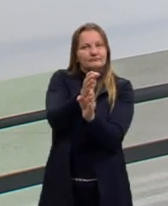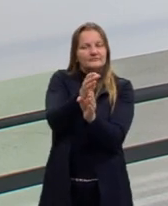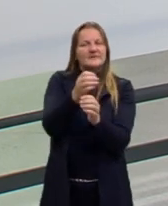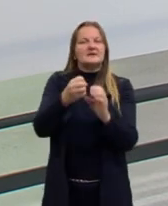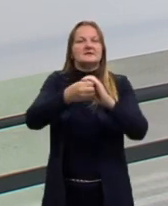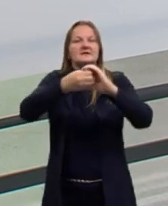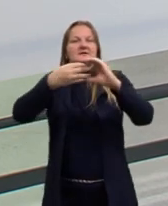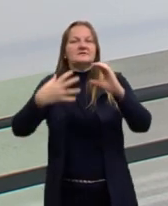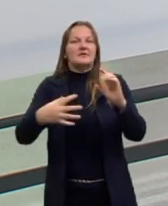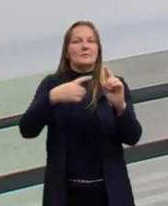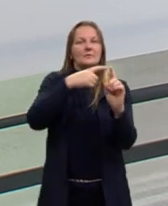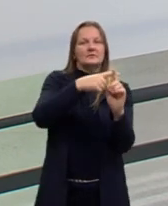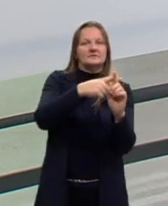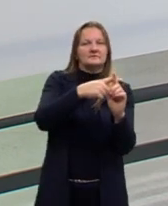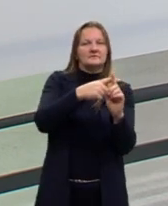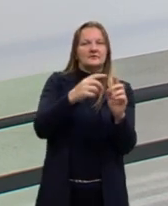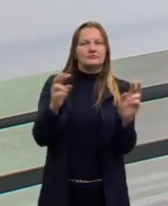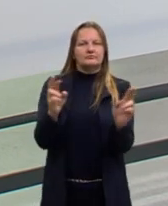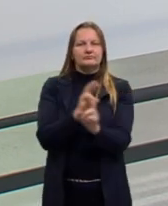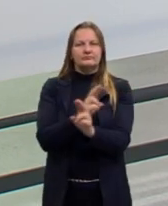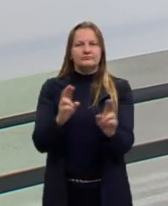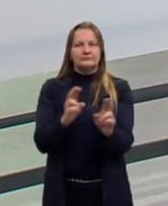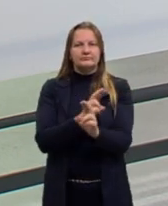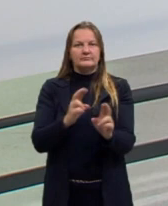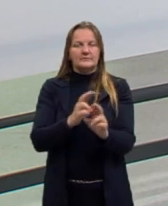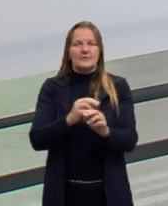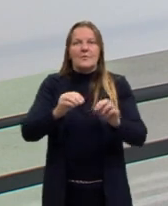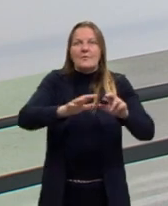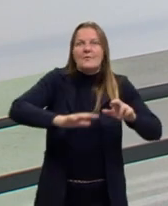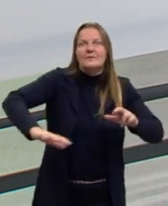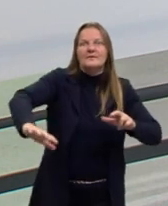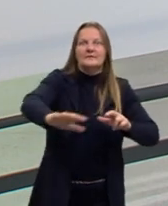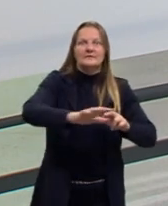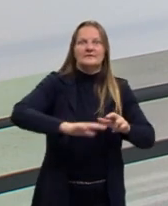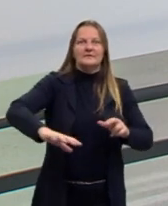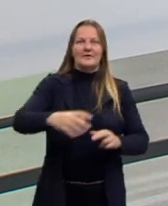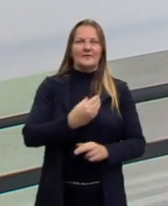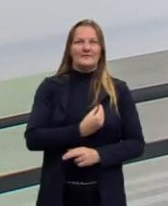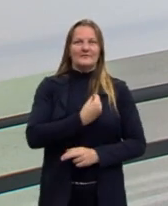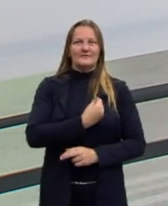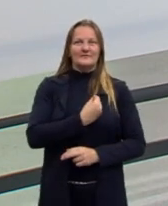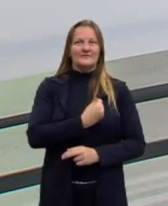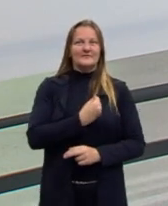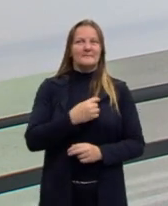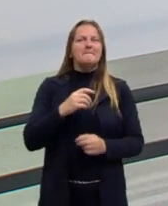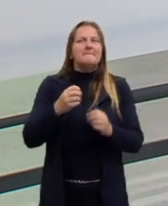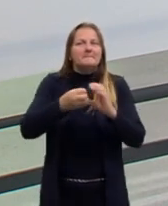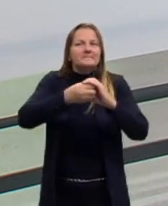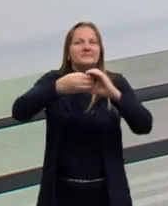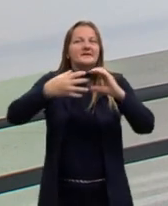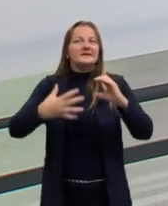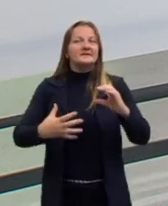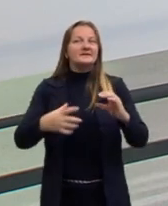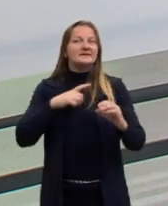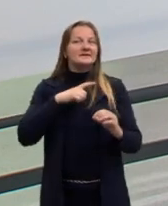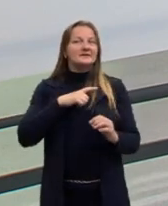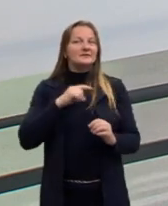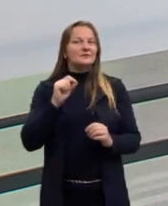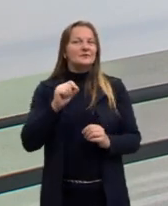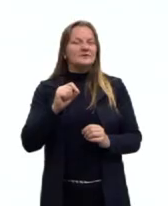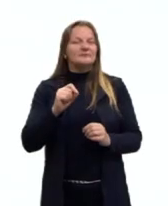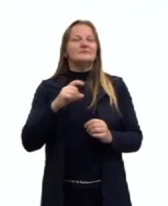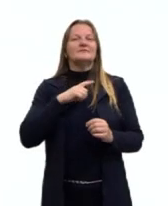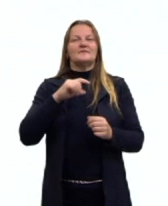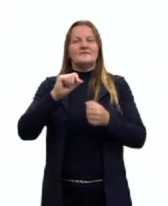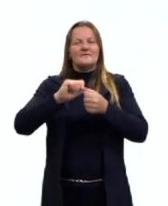característica for positiva em relação ao meio ambiente em que ele vive, essa característica, então, vai